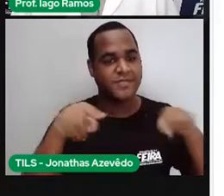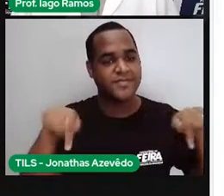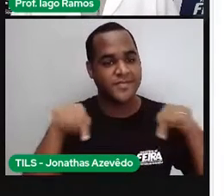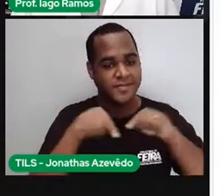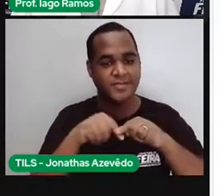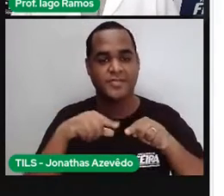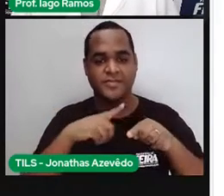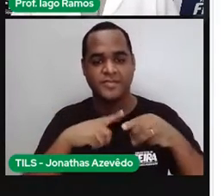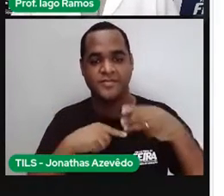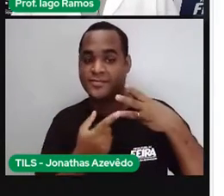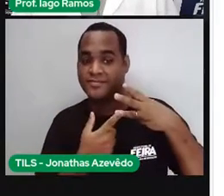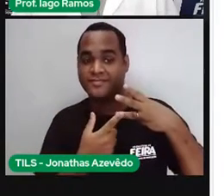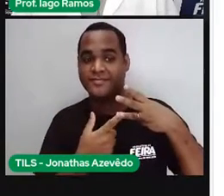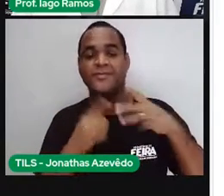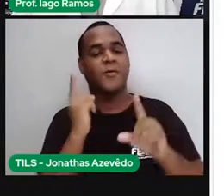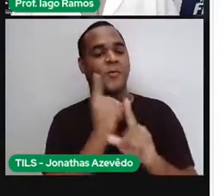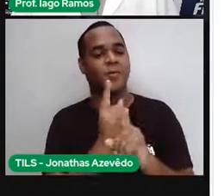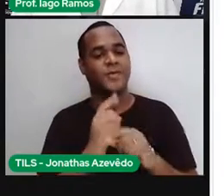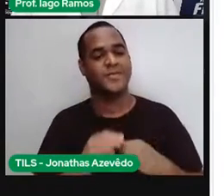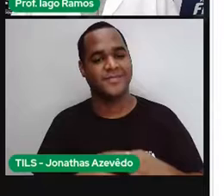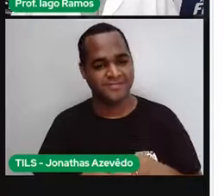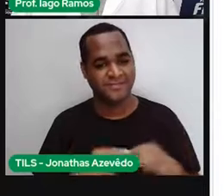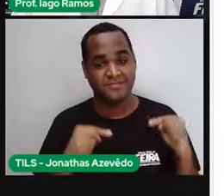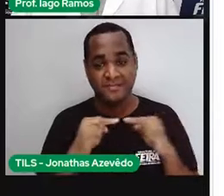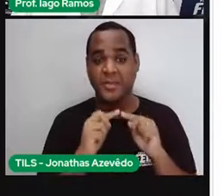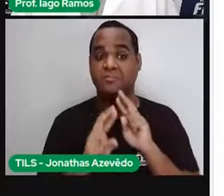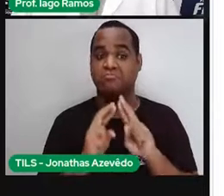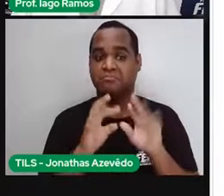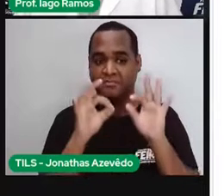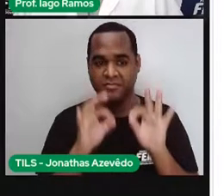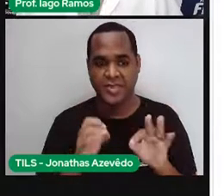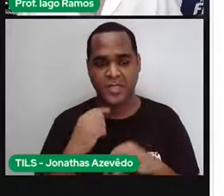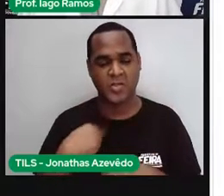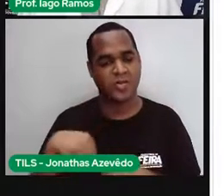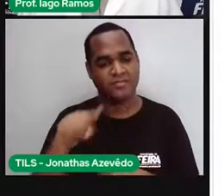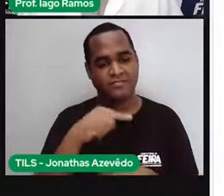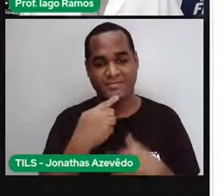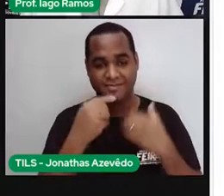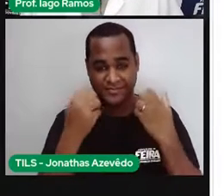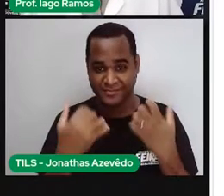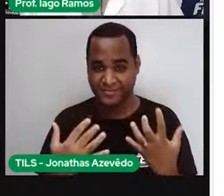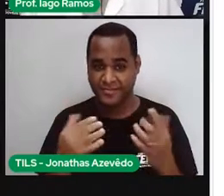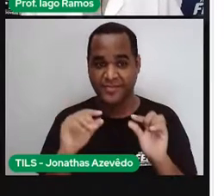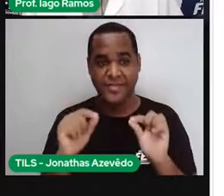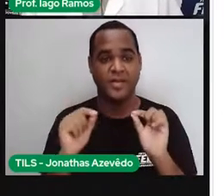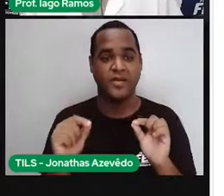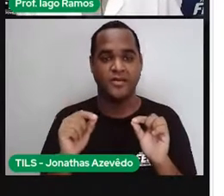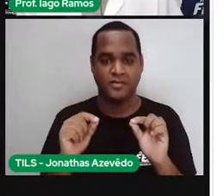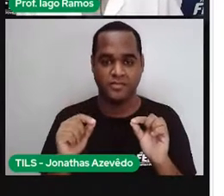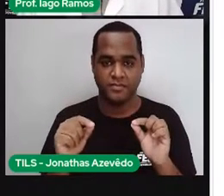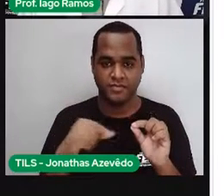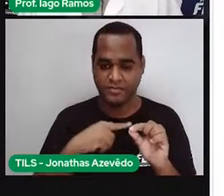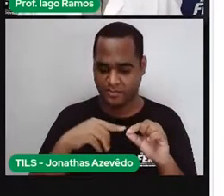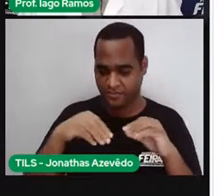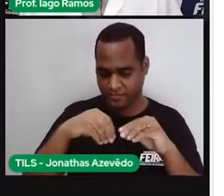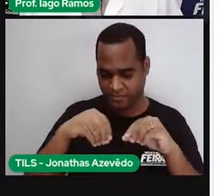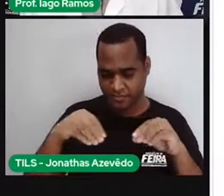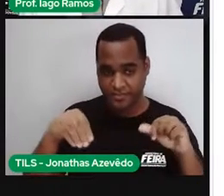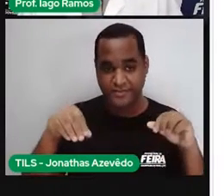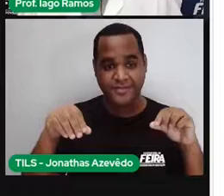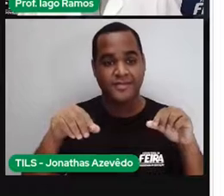Então, aqui, como resposta a gente colocaria o terreno